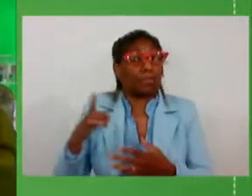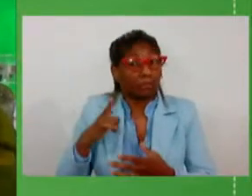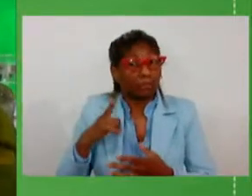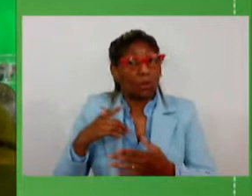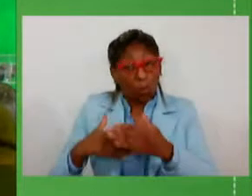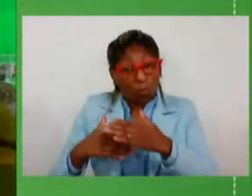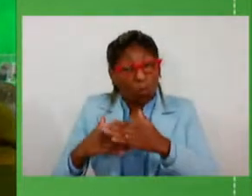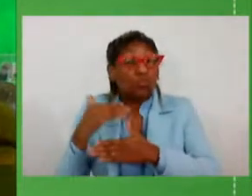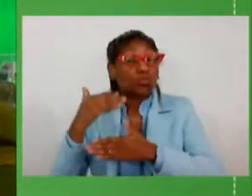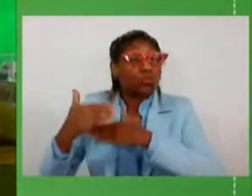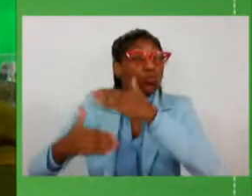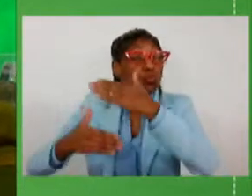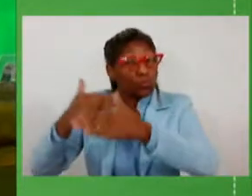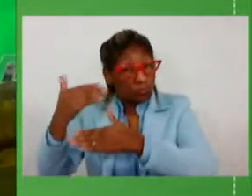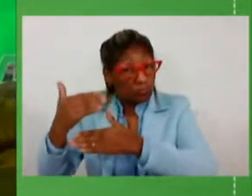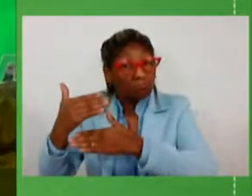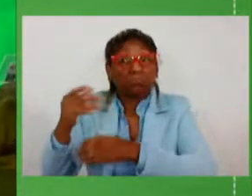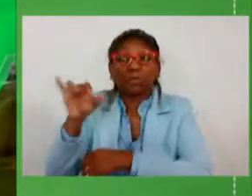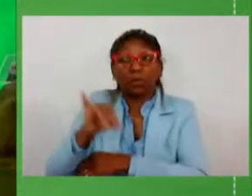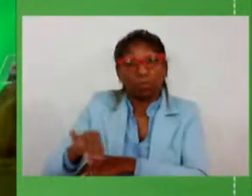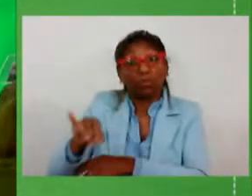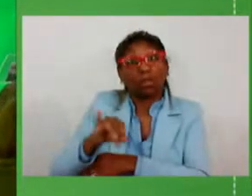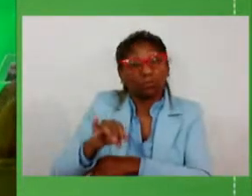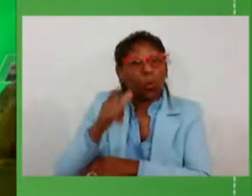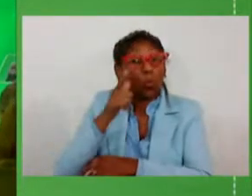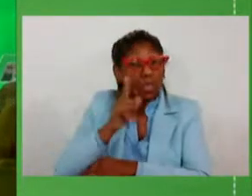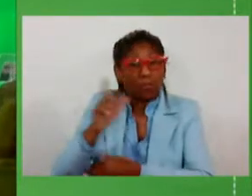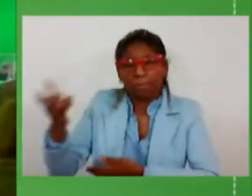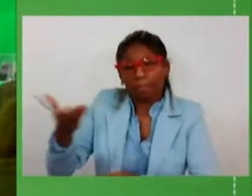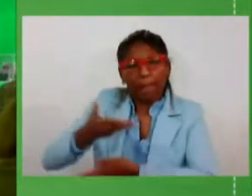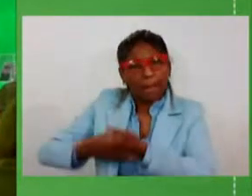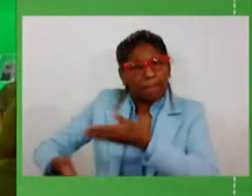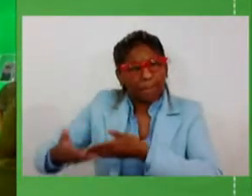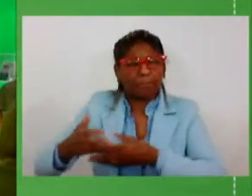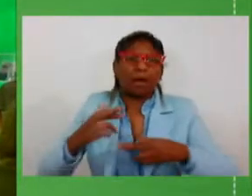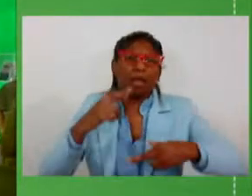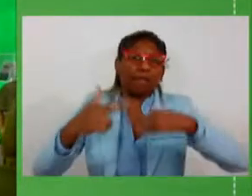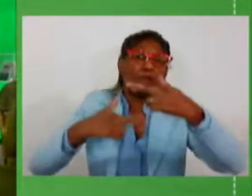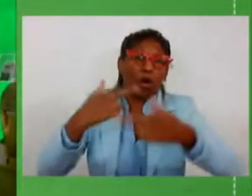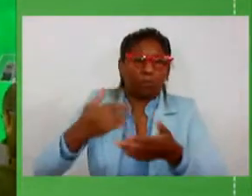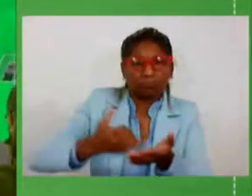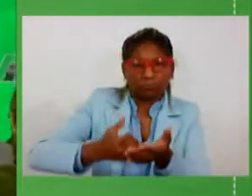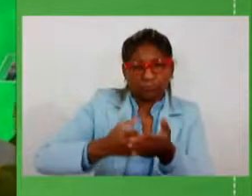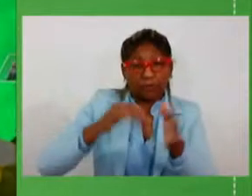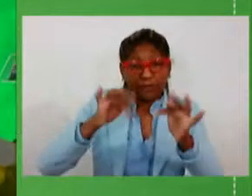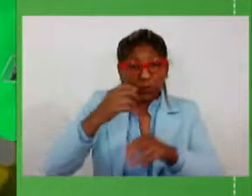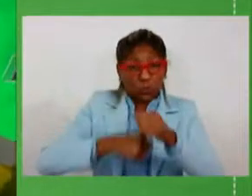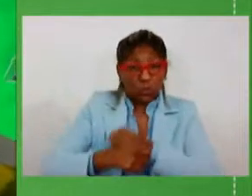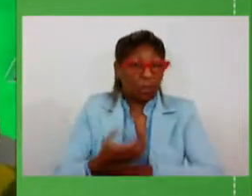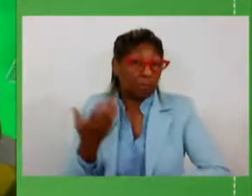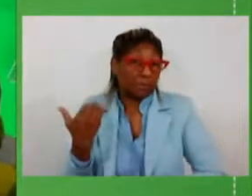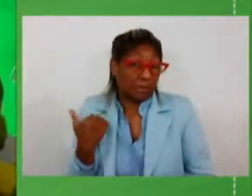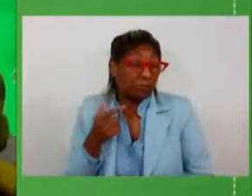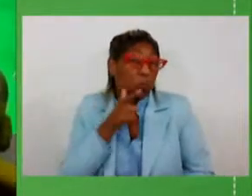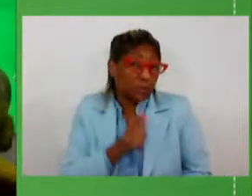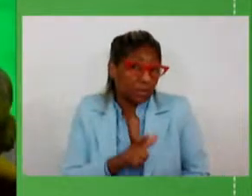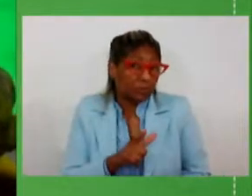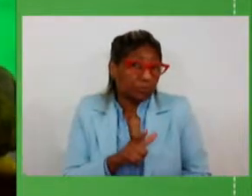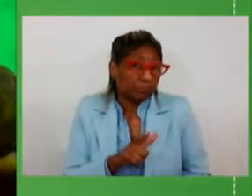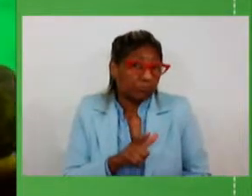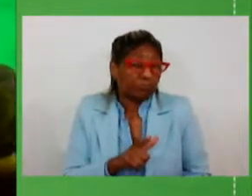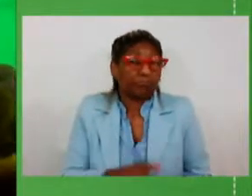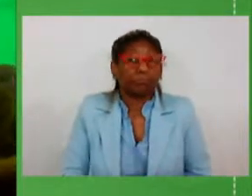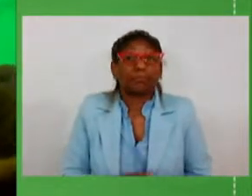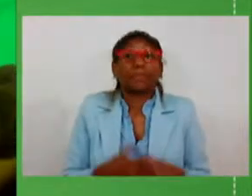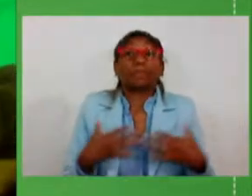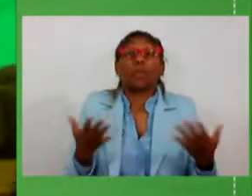importantes como foi o caso da nossa reforma tributária no final do ano passado então o que a gente